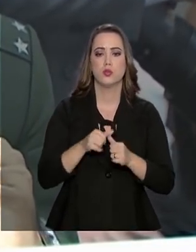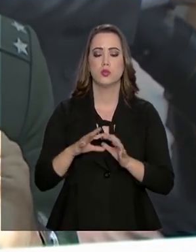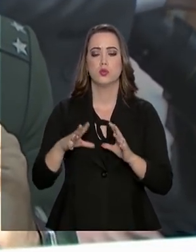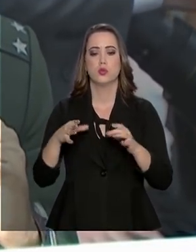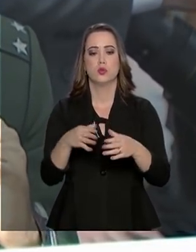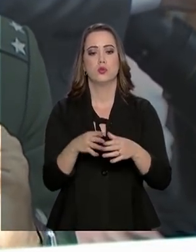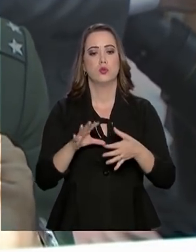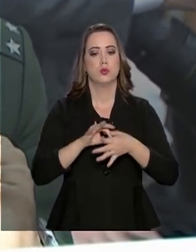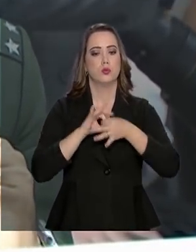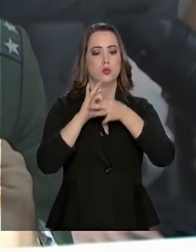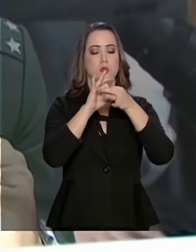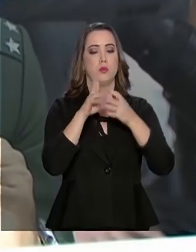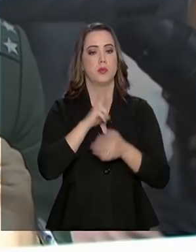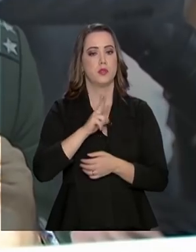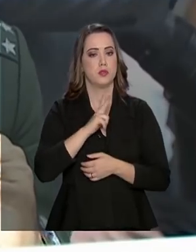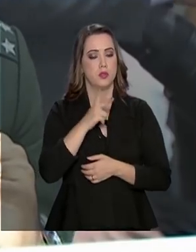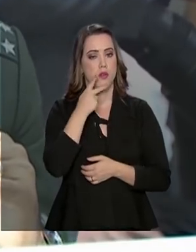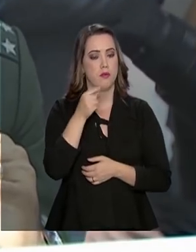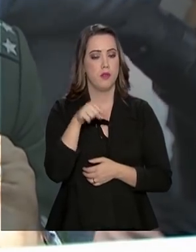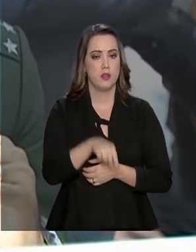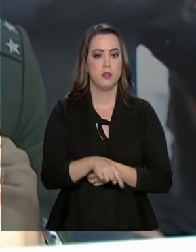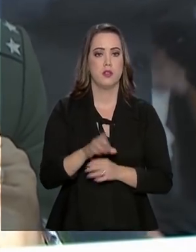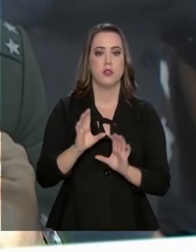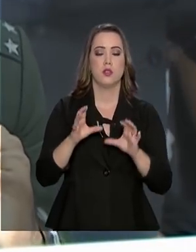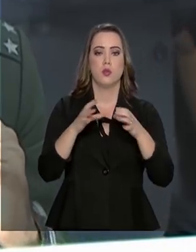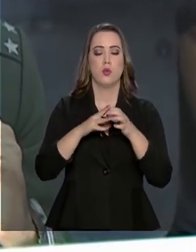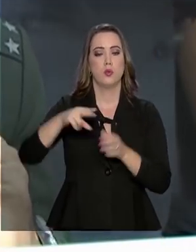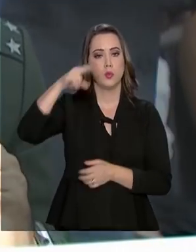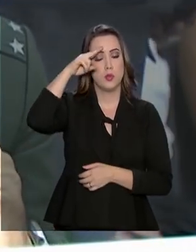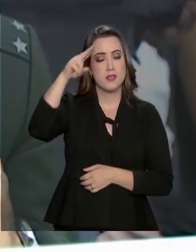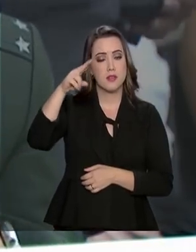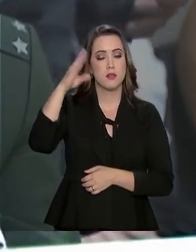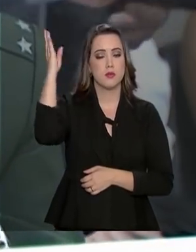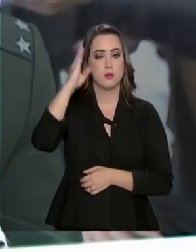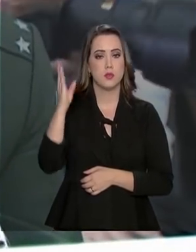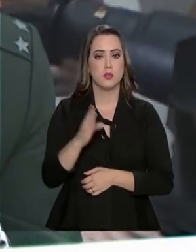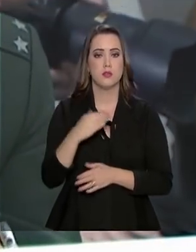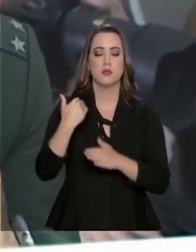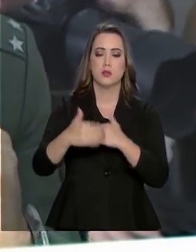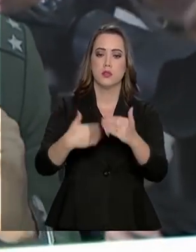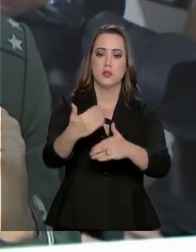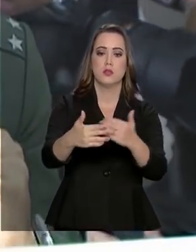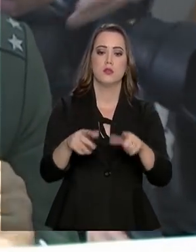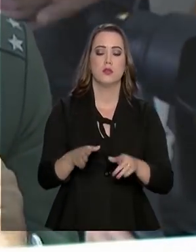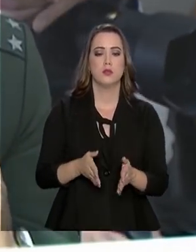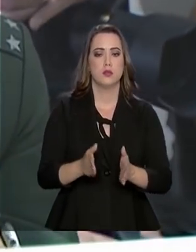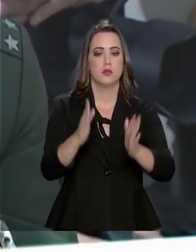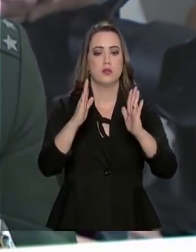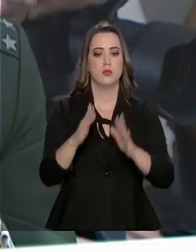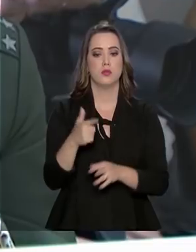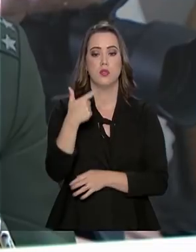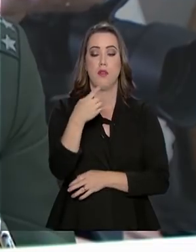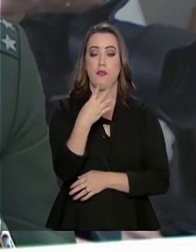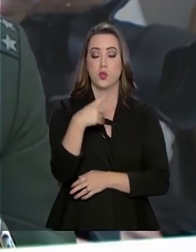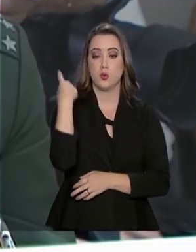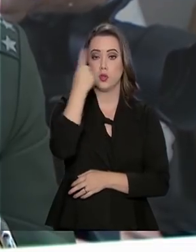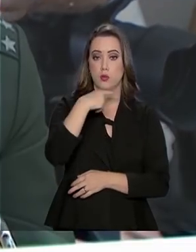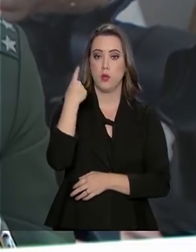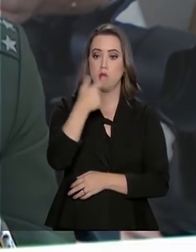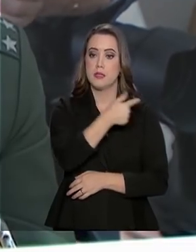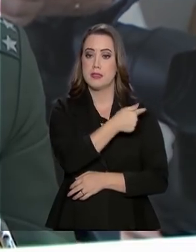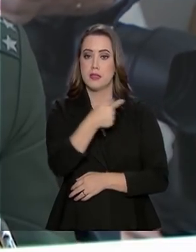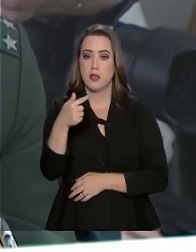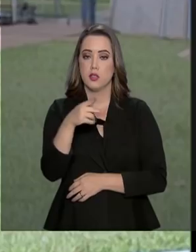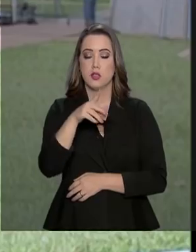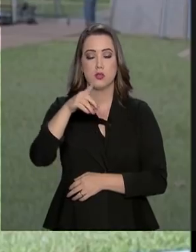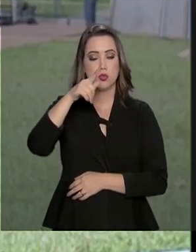envolvidos e particularmente falo aqui em nome do Exército Brasileiro de manter essa trafegabilidade durante 24 horas 7 dias